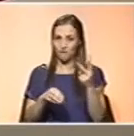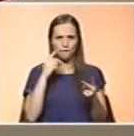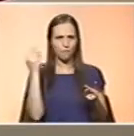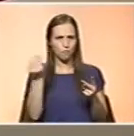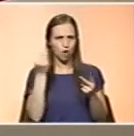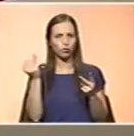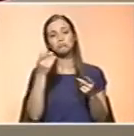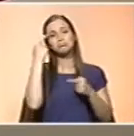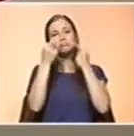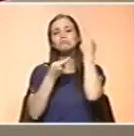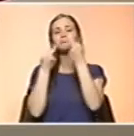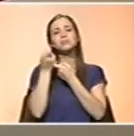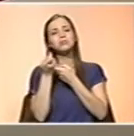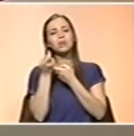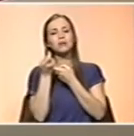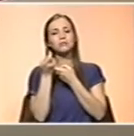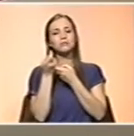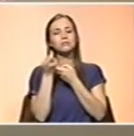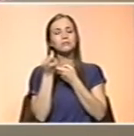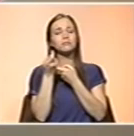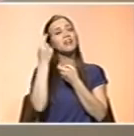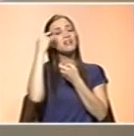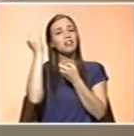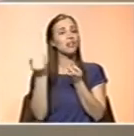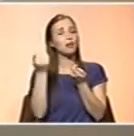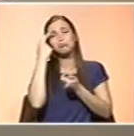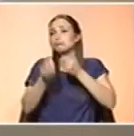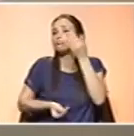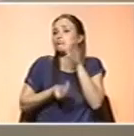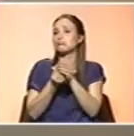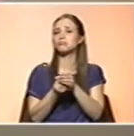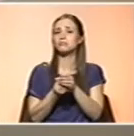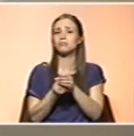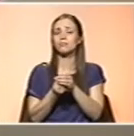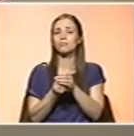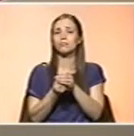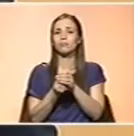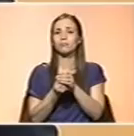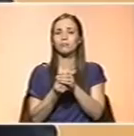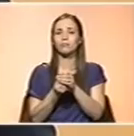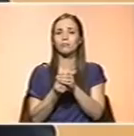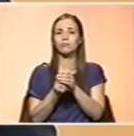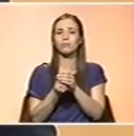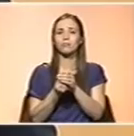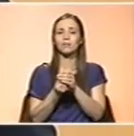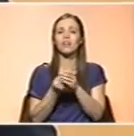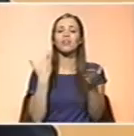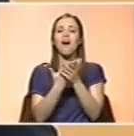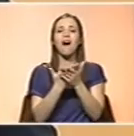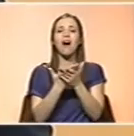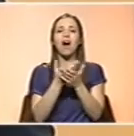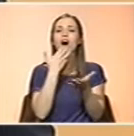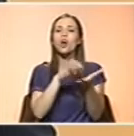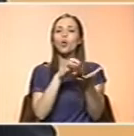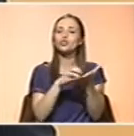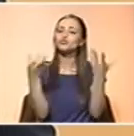pensaram numa ideia totalmente inovadora, que seria a de biofortificar o arroz com a vitamina A.